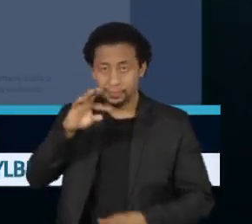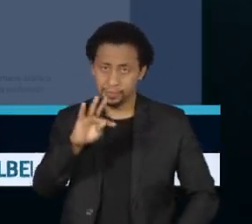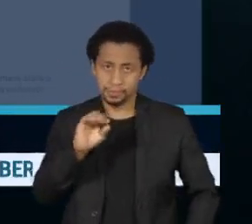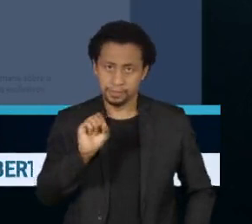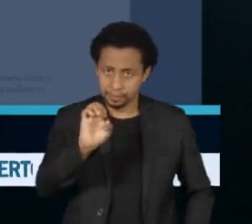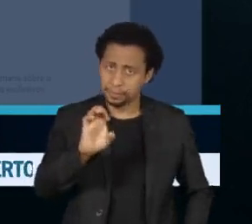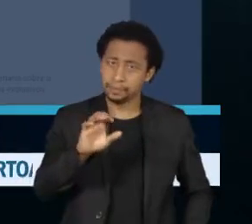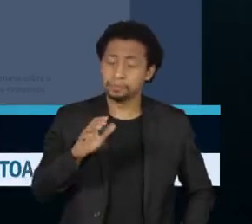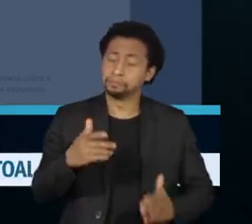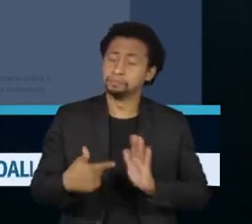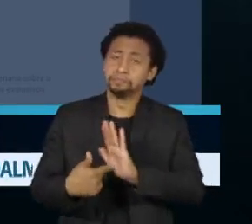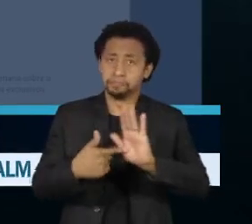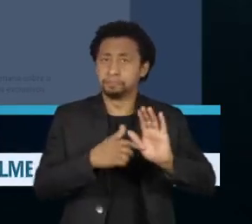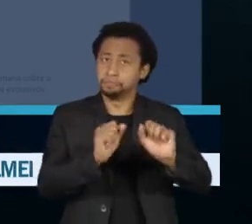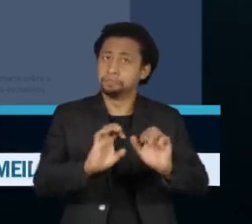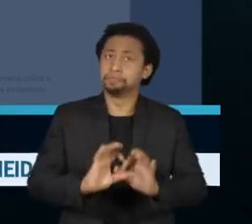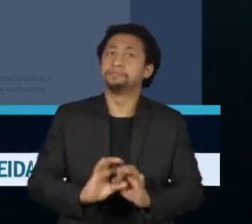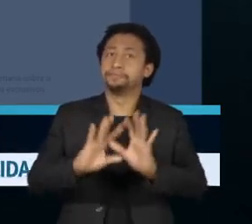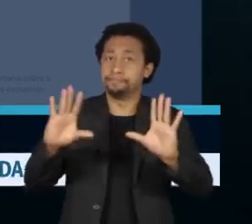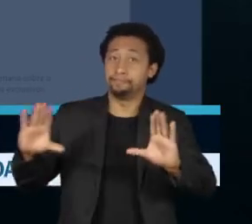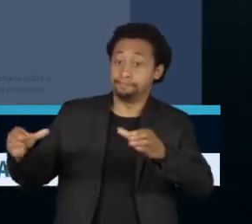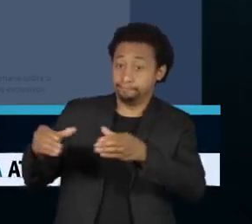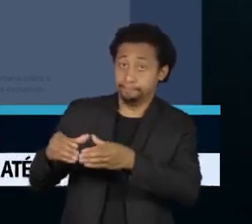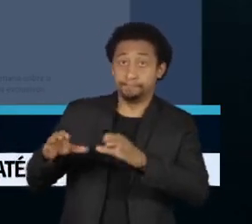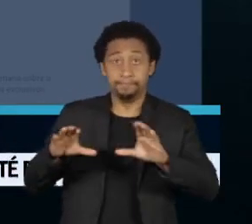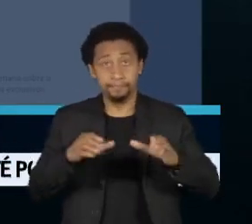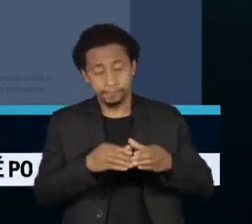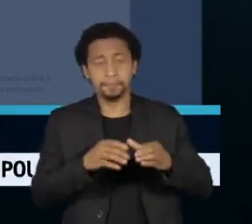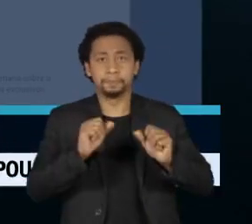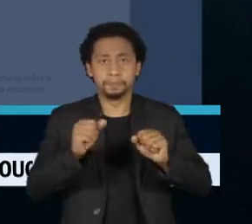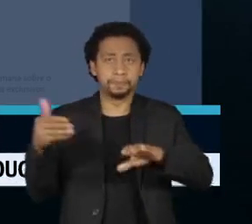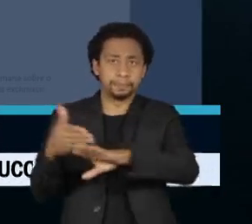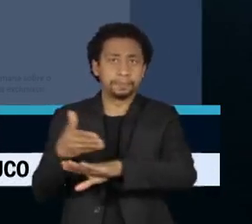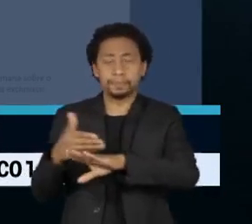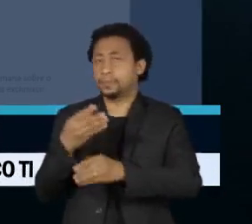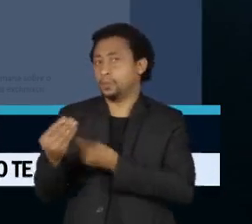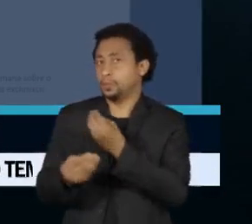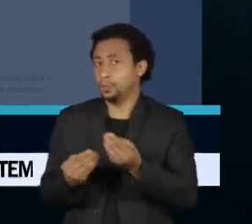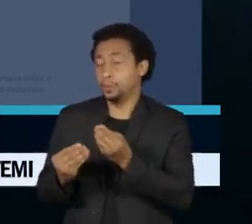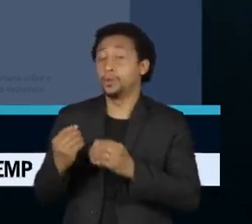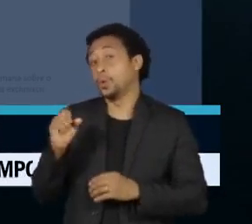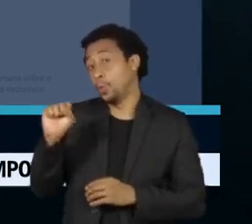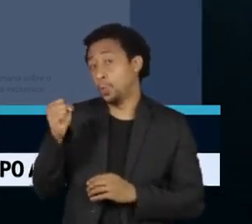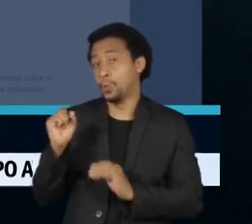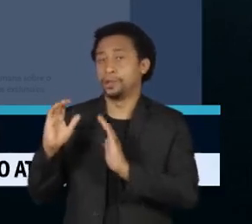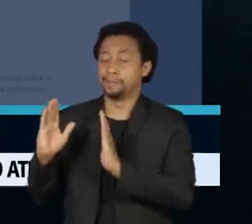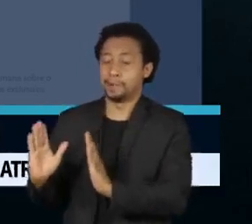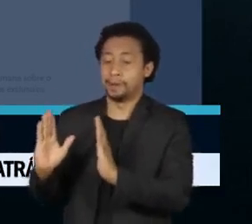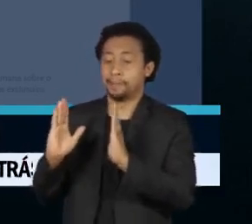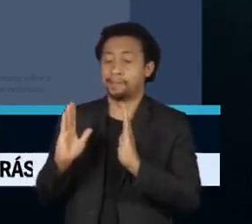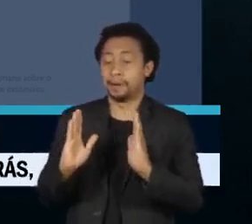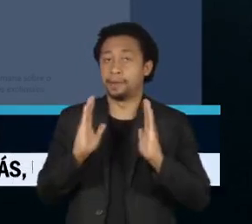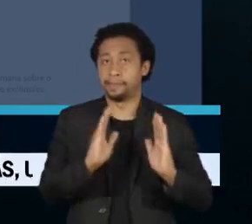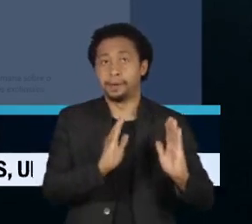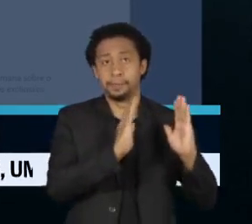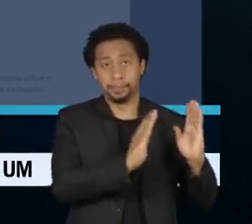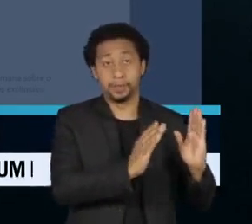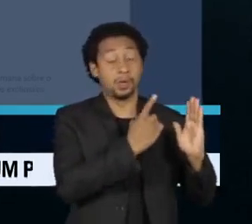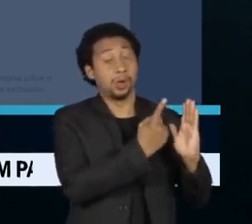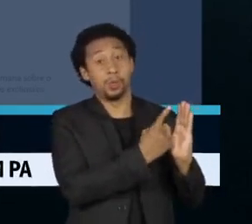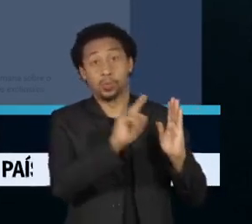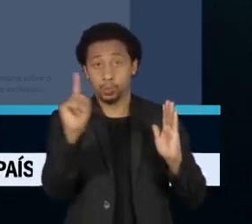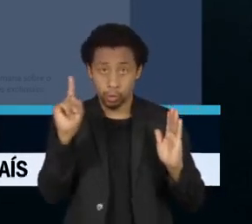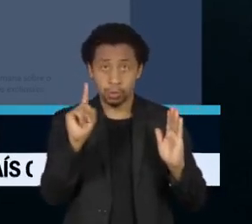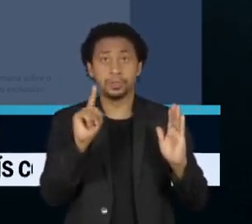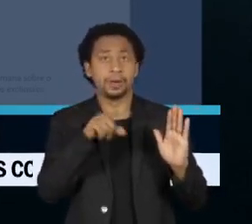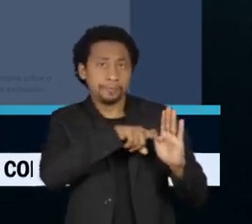plano de trabalho das Forças Armadas foi dividido em oito etapas. A última, que será realizada após a votação do próximo dia 30,